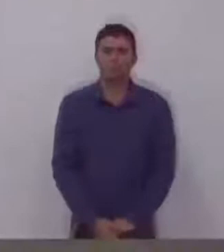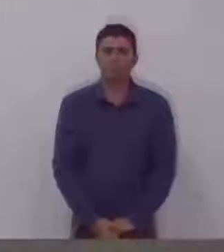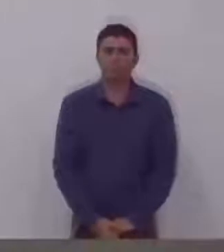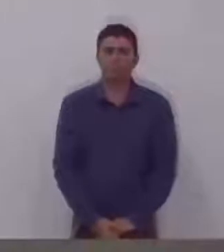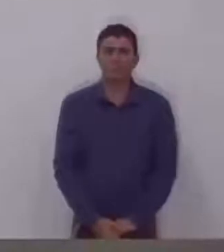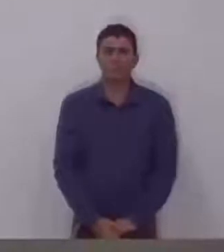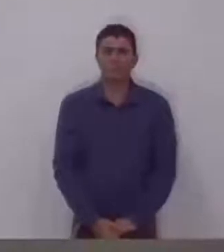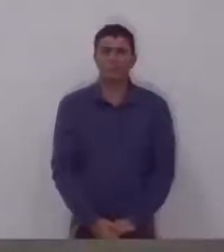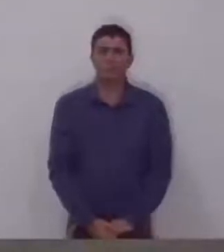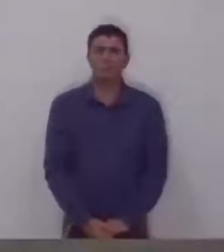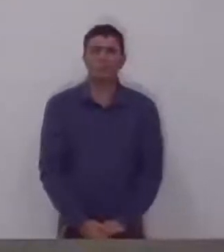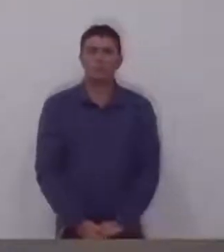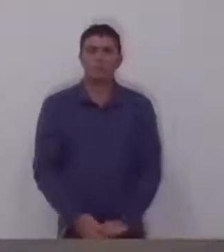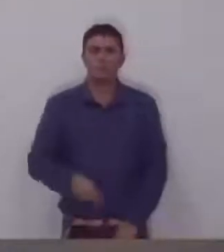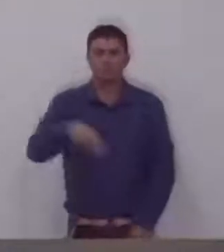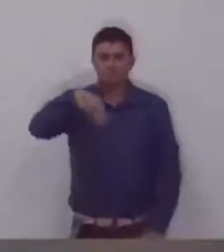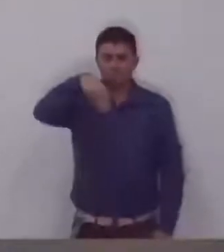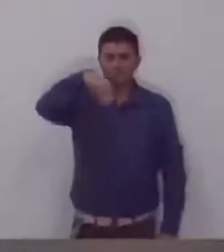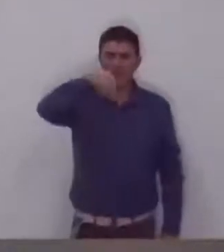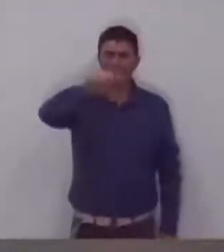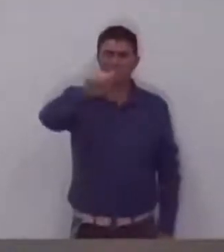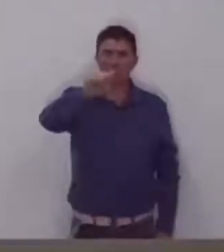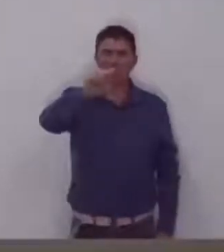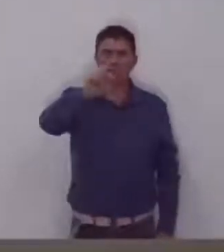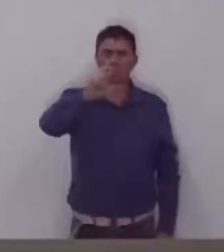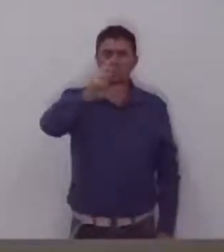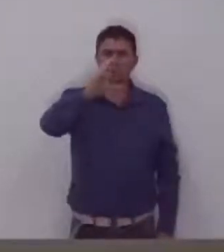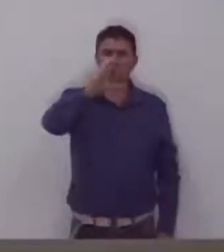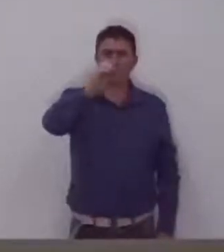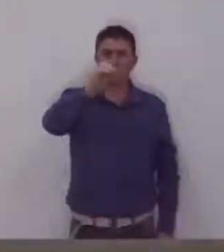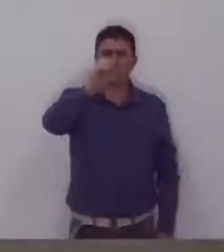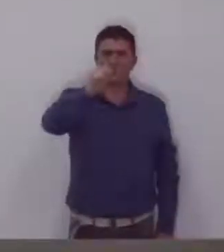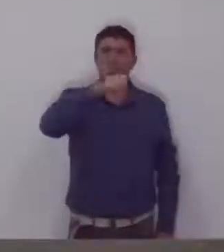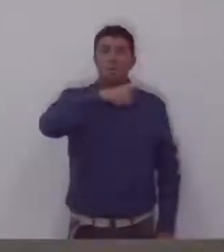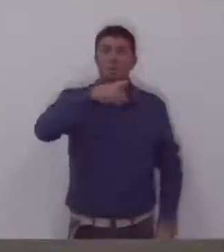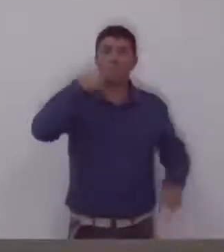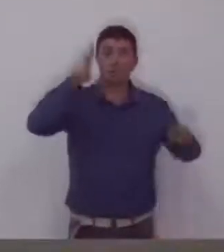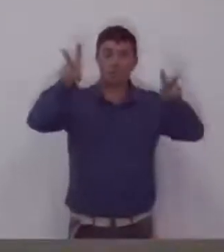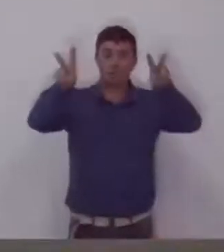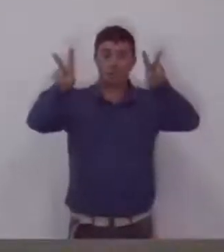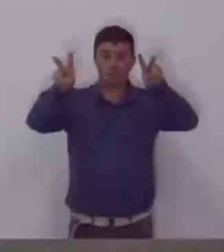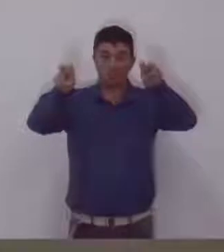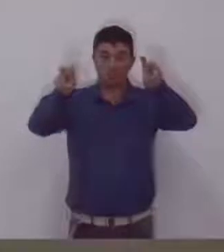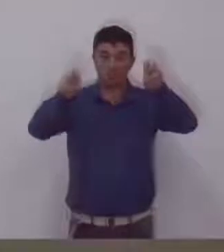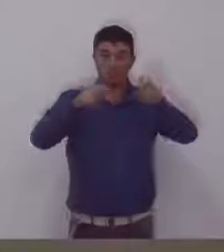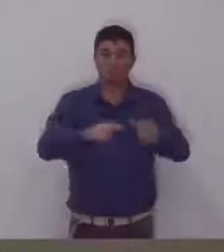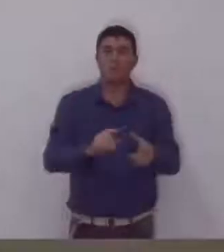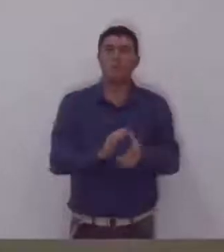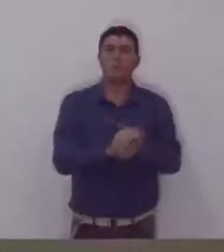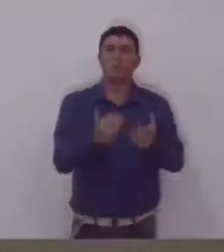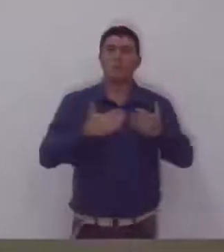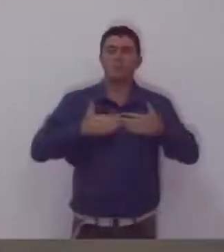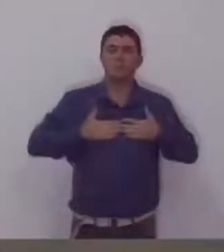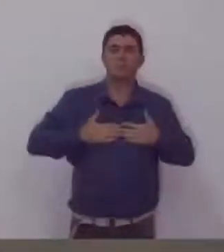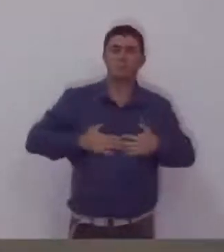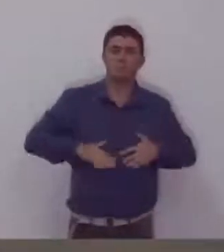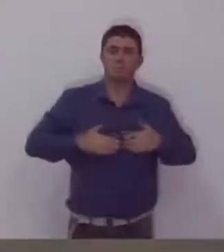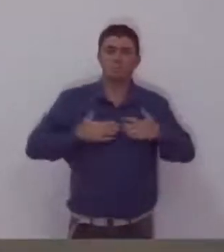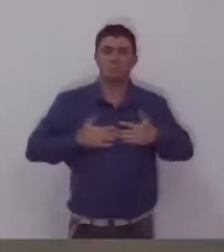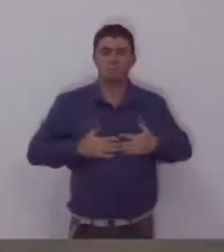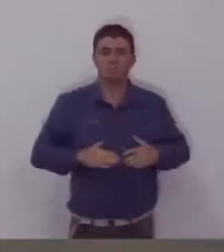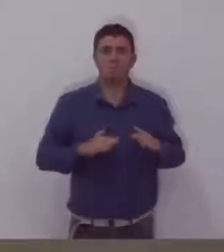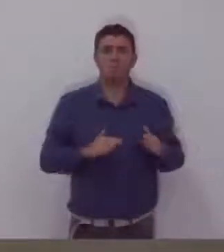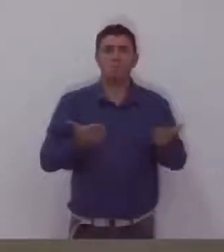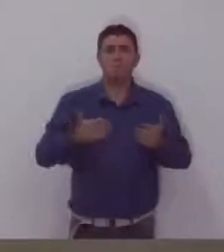O Marcos Ferraz falou muito bem, e trouxe um tema, Marcos Ferraz, que agora está na calmaria, mas hoje